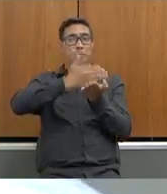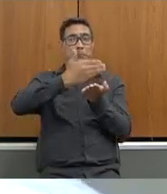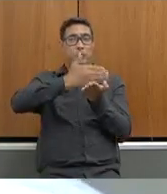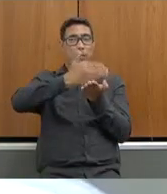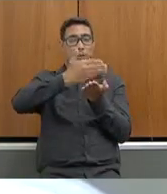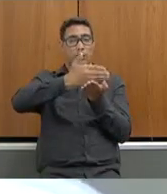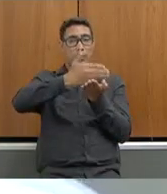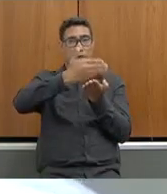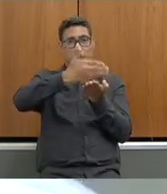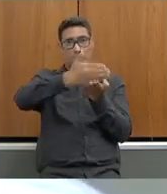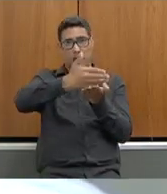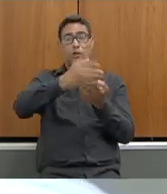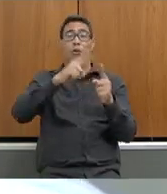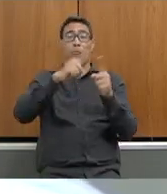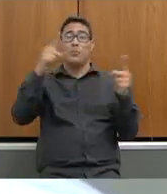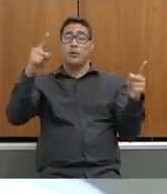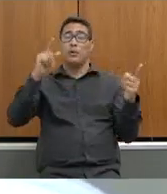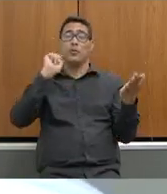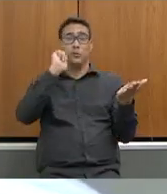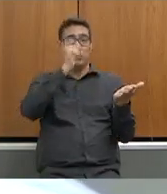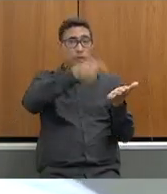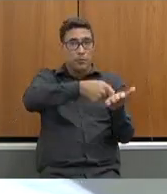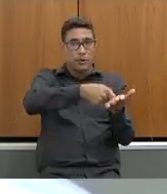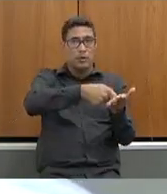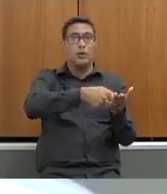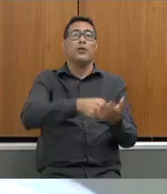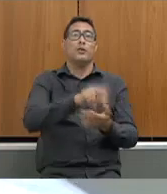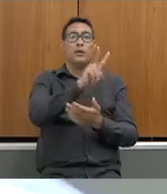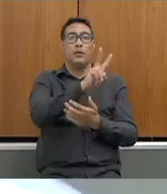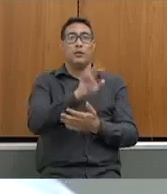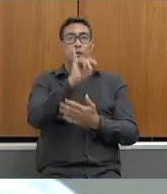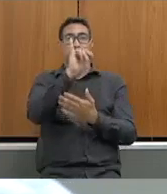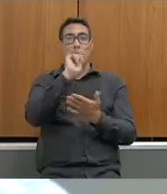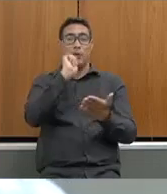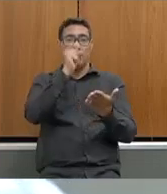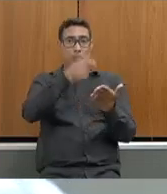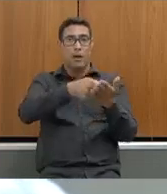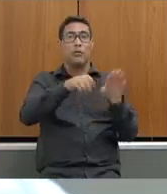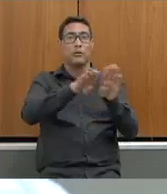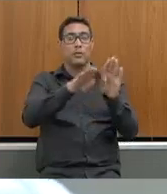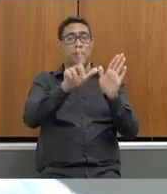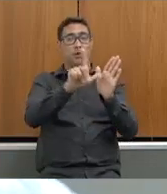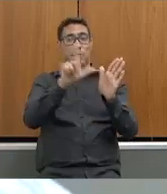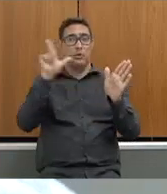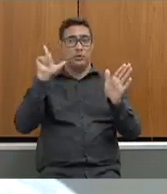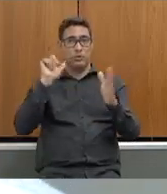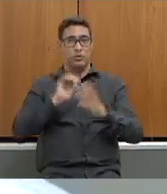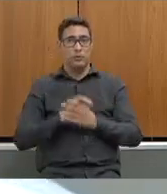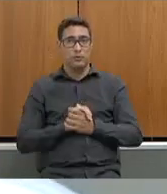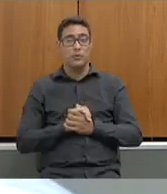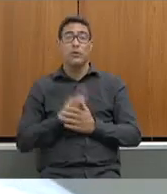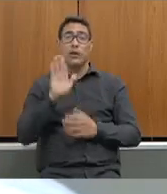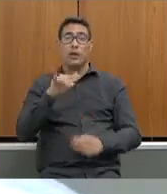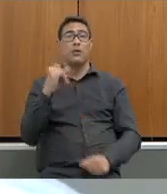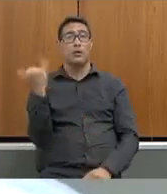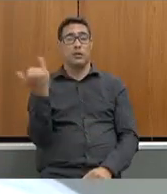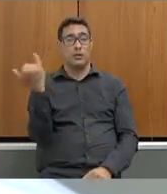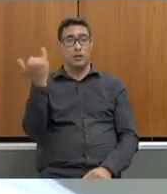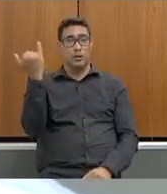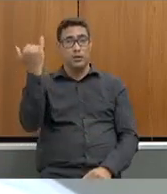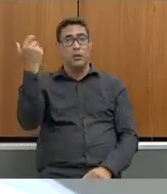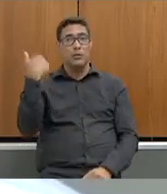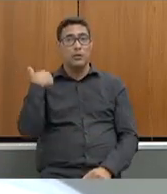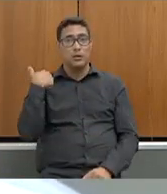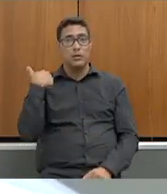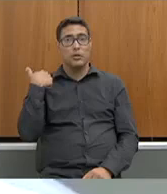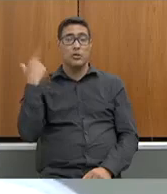parcelado mas está pagando e vai ser pago também o retroativo então acho que é importante chamar a atenção